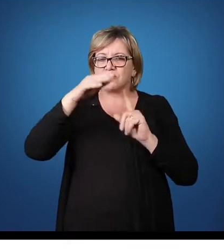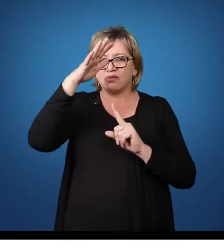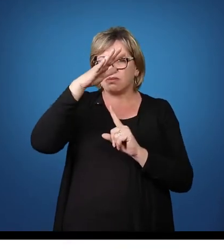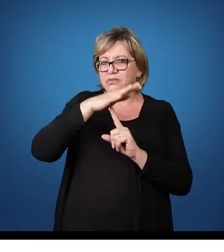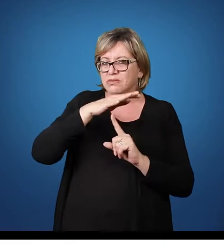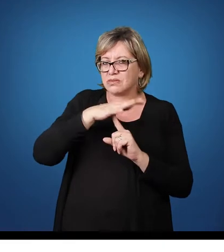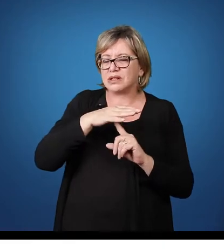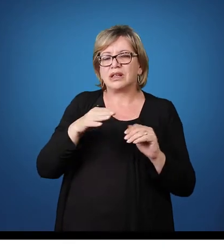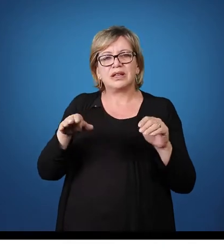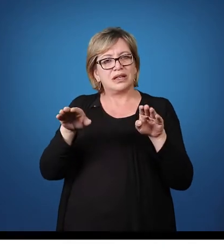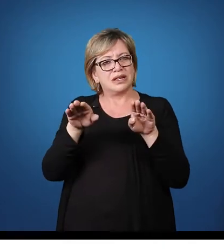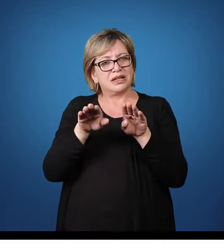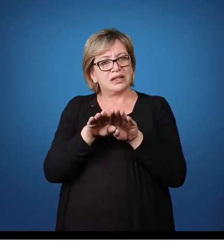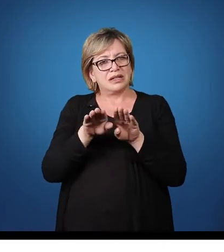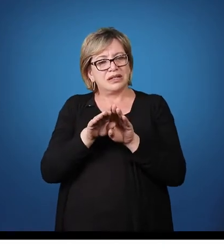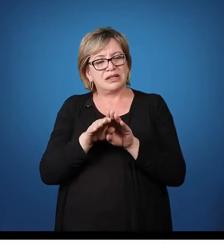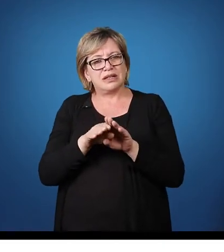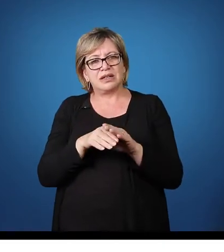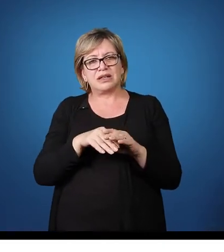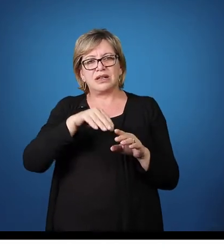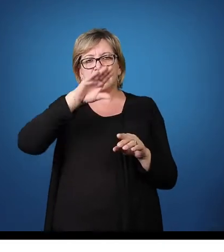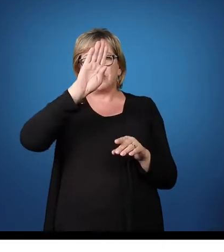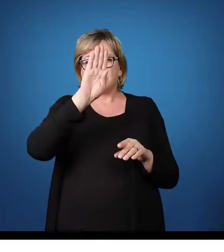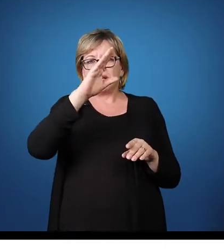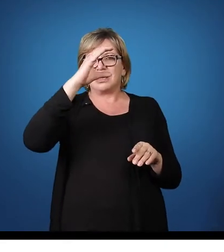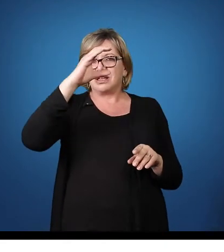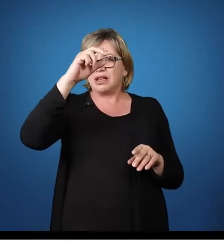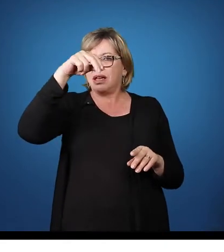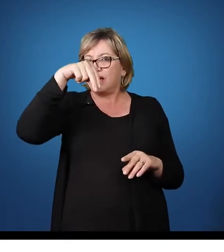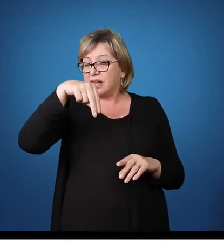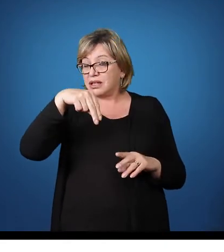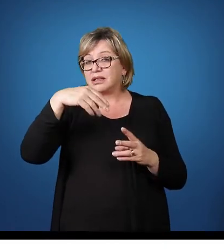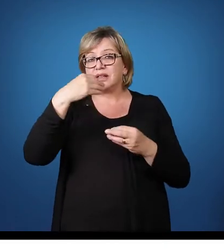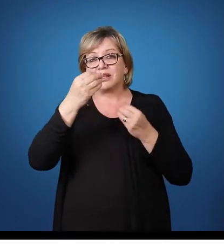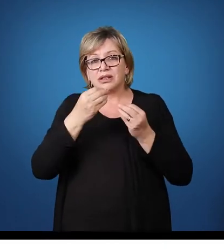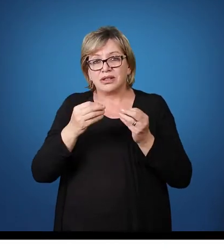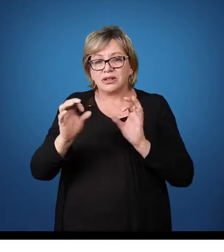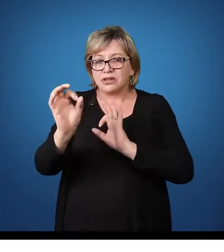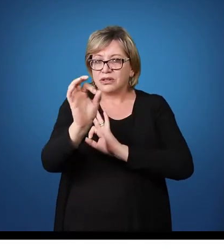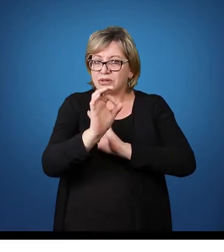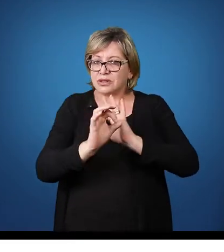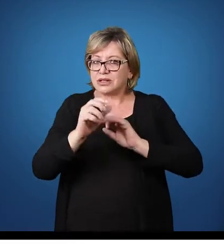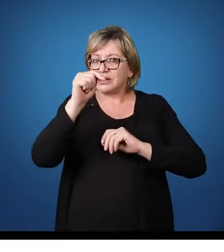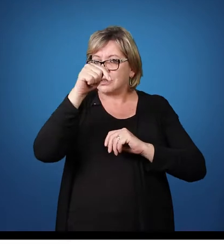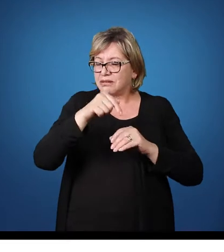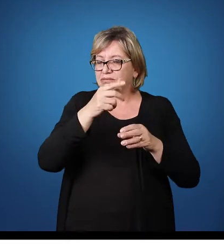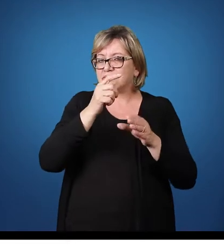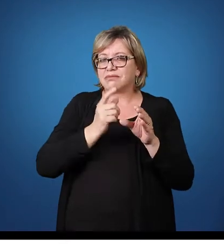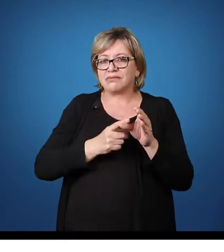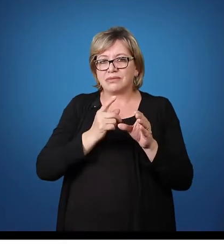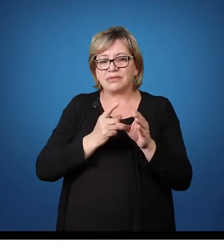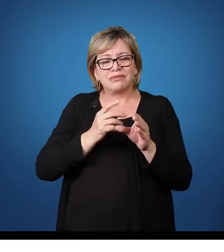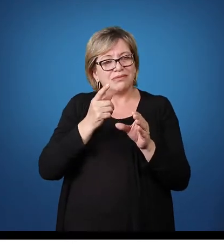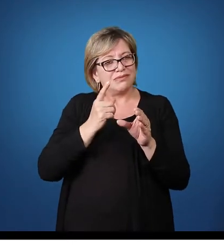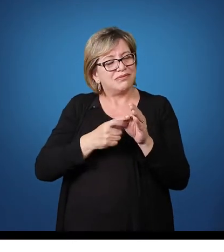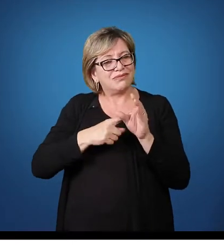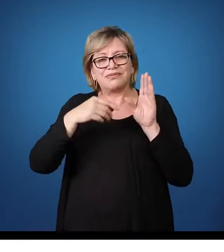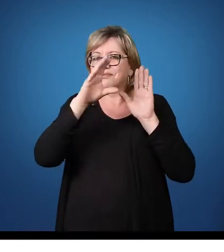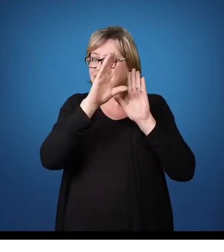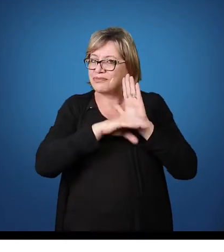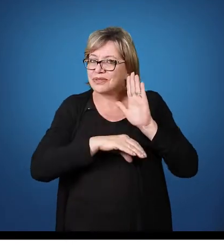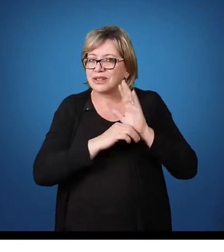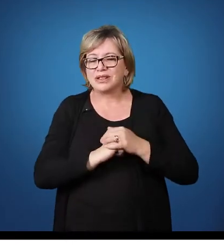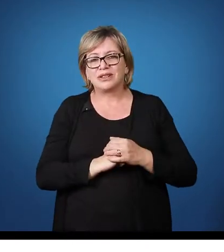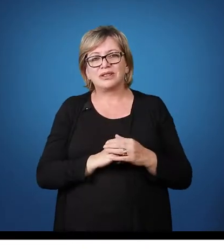trabalhou com a proposta do Curricular do Município, que está sendo reformulada no momento, em vista disso.